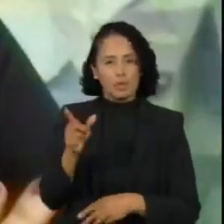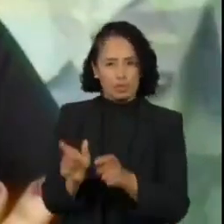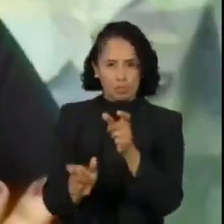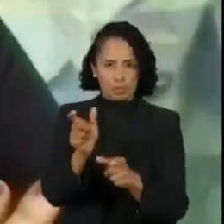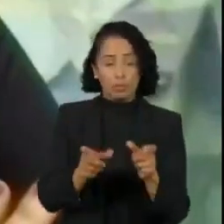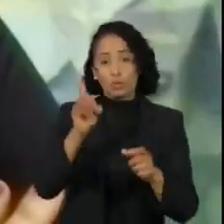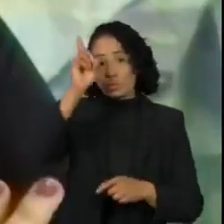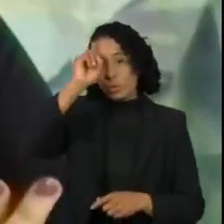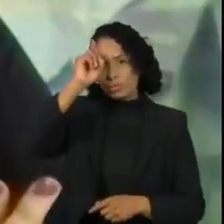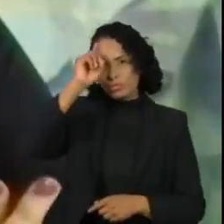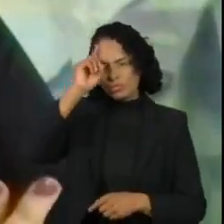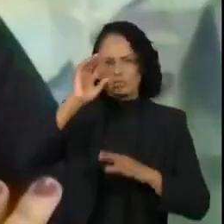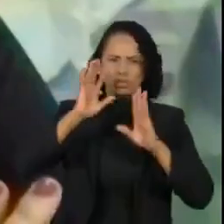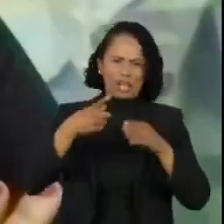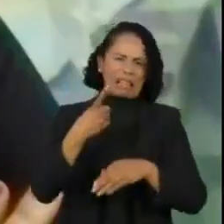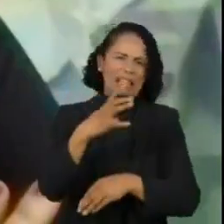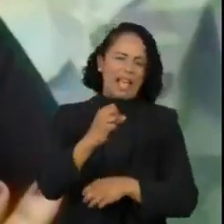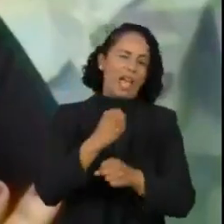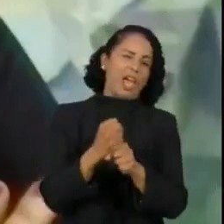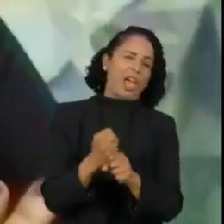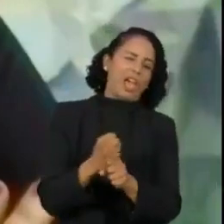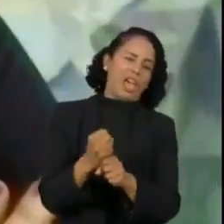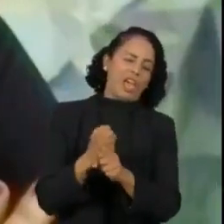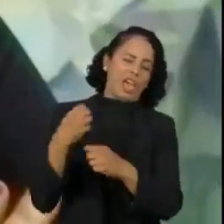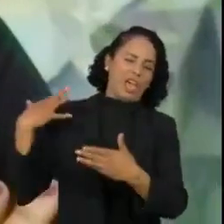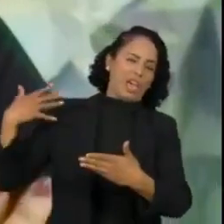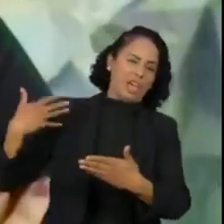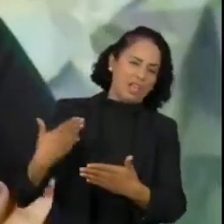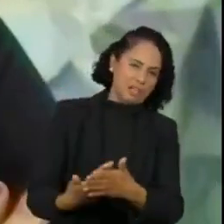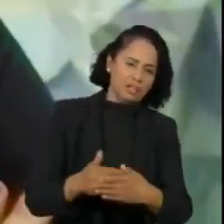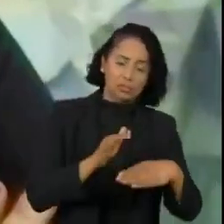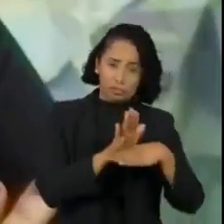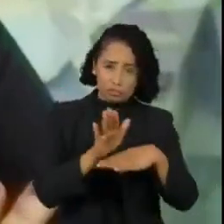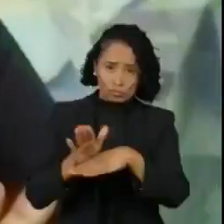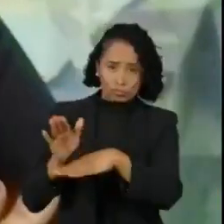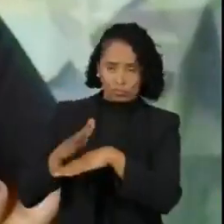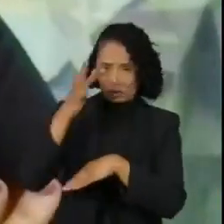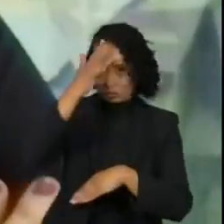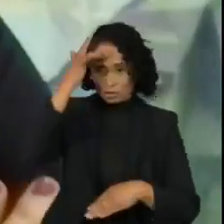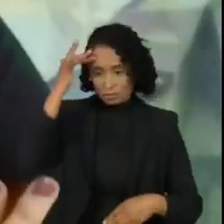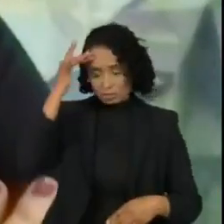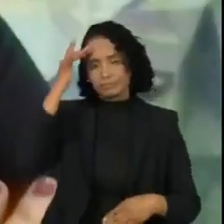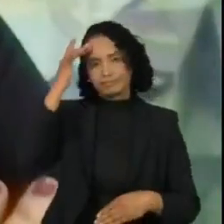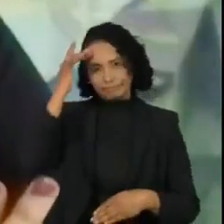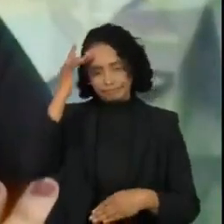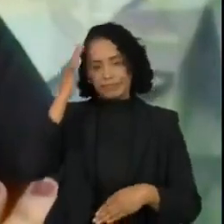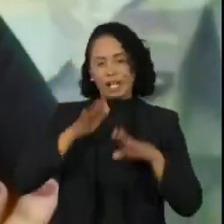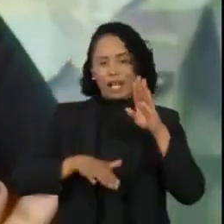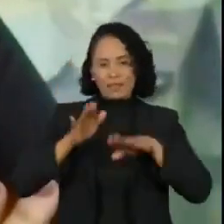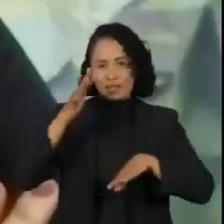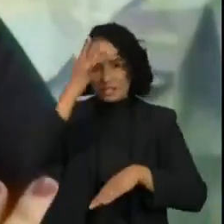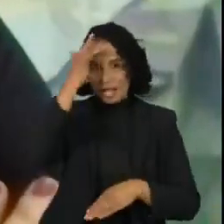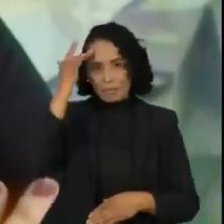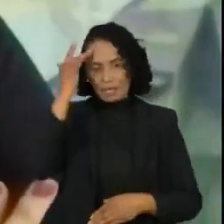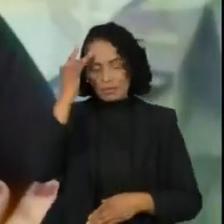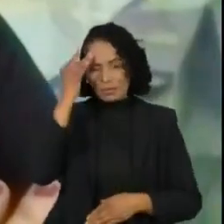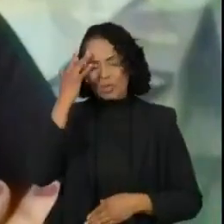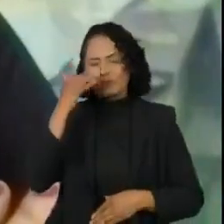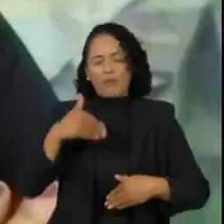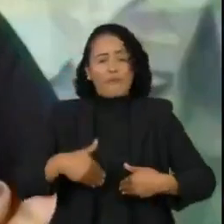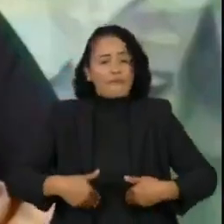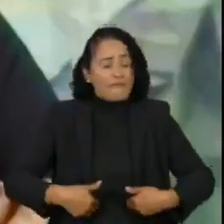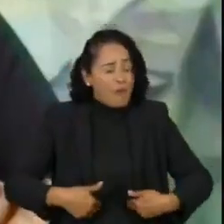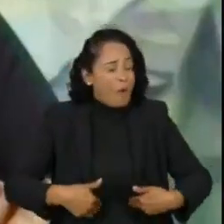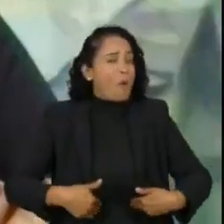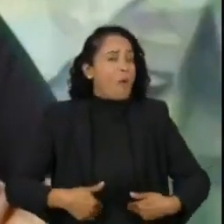décadas. A necessidade de alimentação por parte de quem não tem o que comer vinho de segurança alimentar é